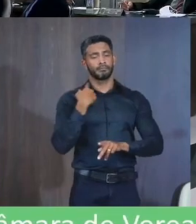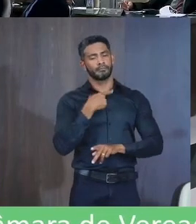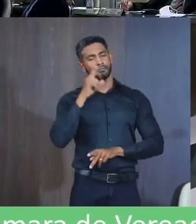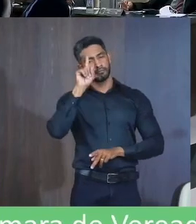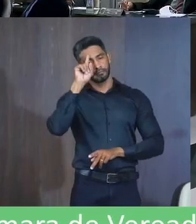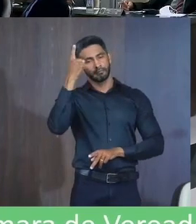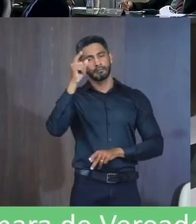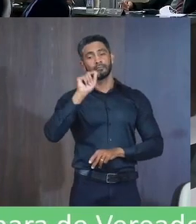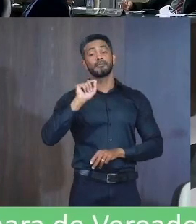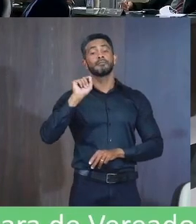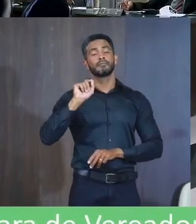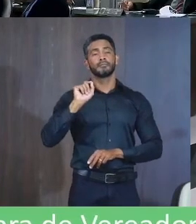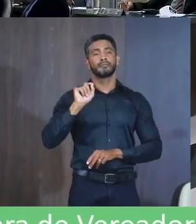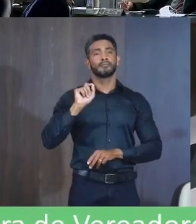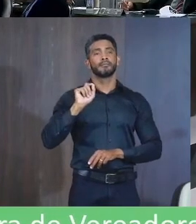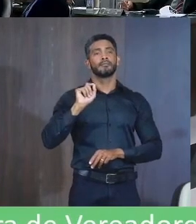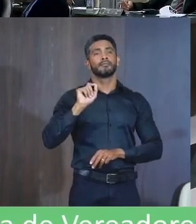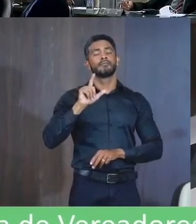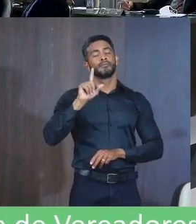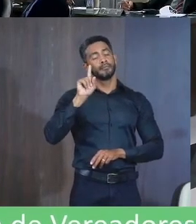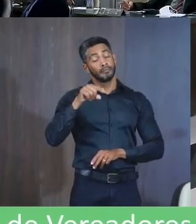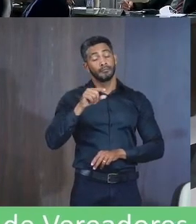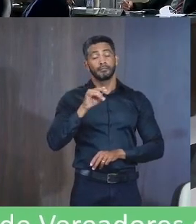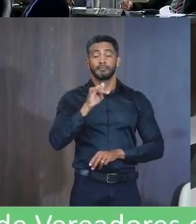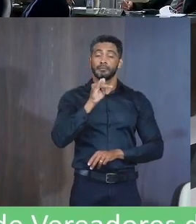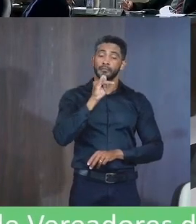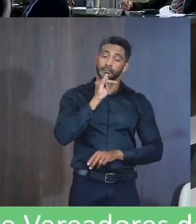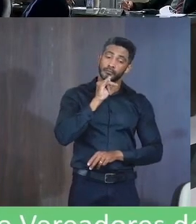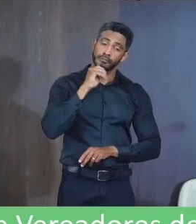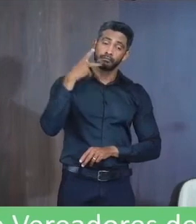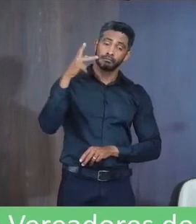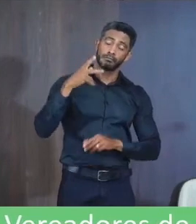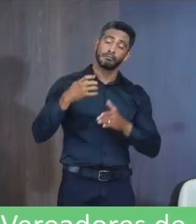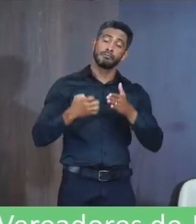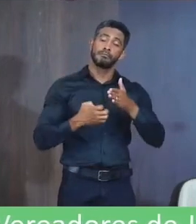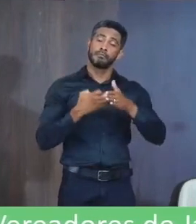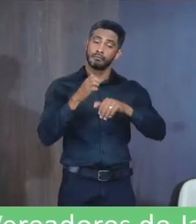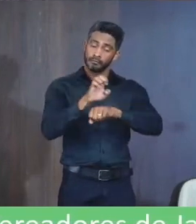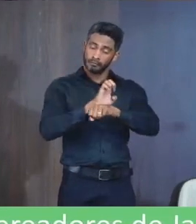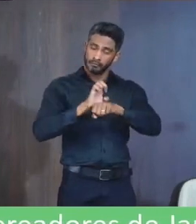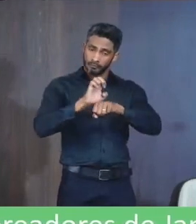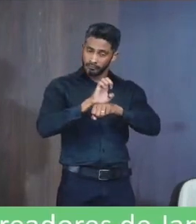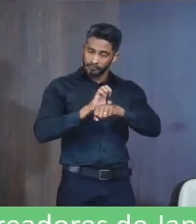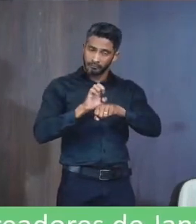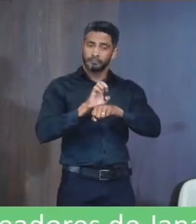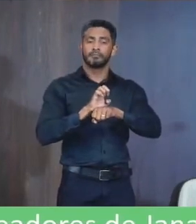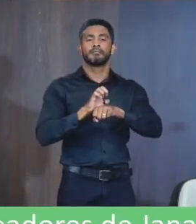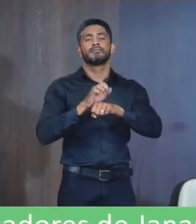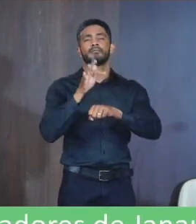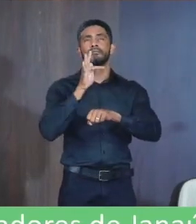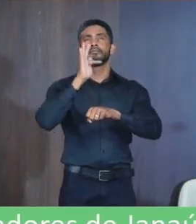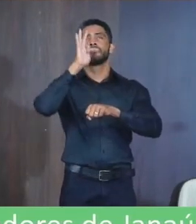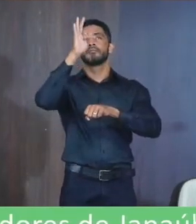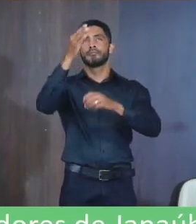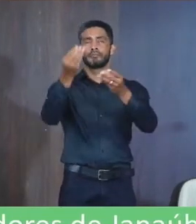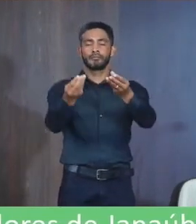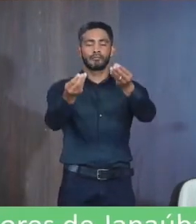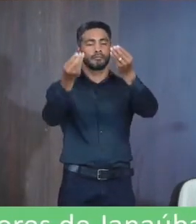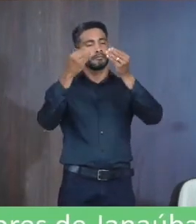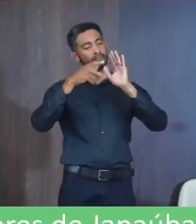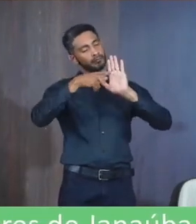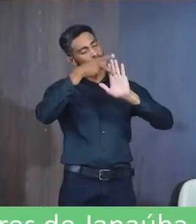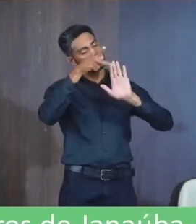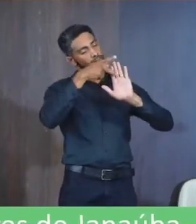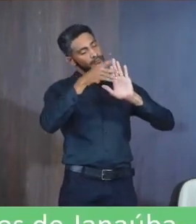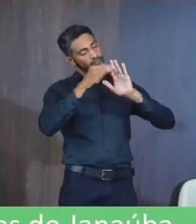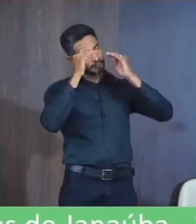É que Isso Sirva Para alavancar O executivo Para que ele Nos mande No futuro Um projeto Que